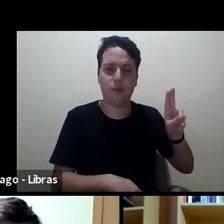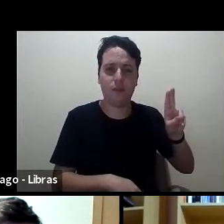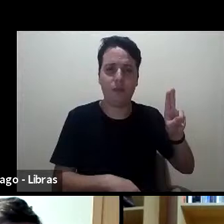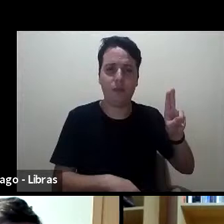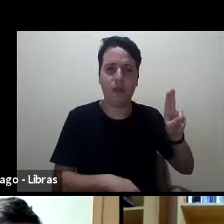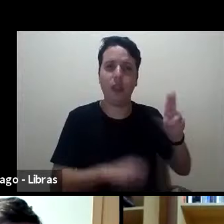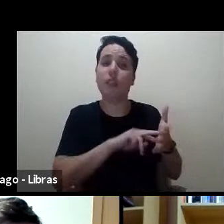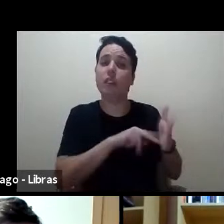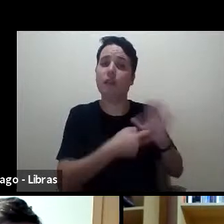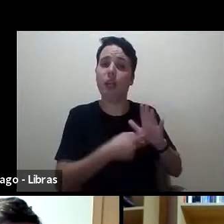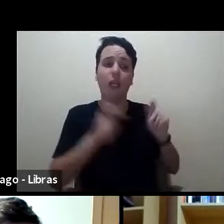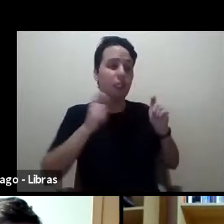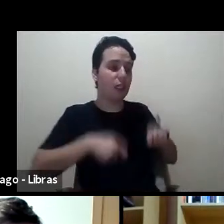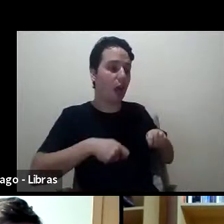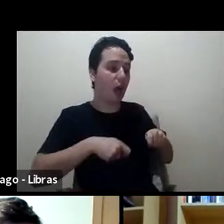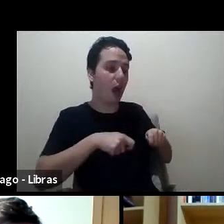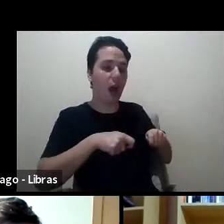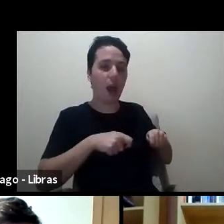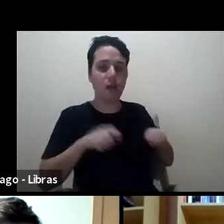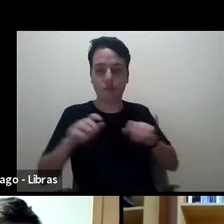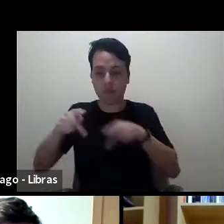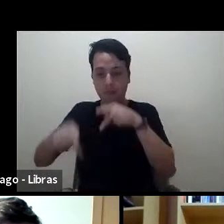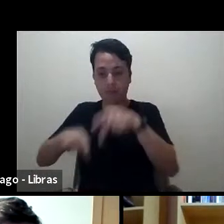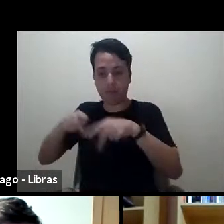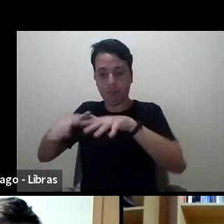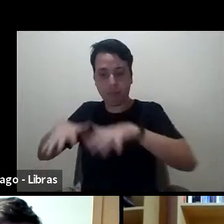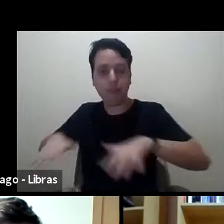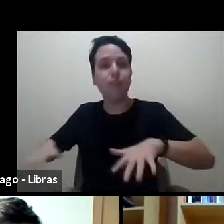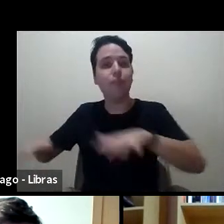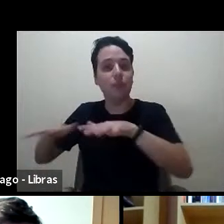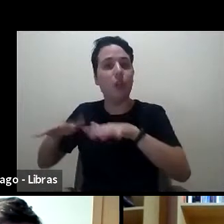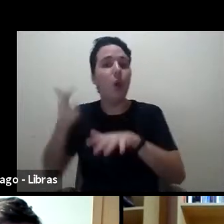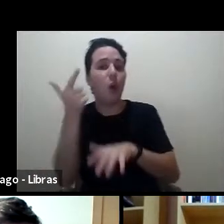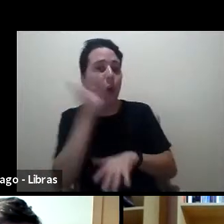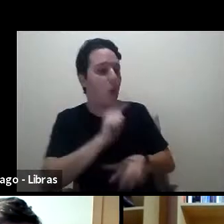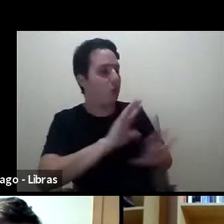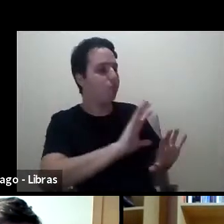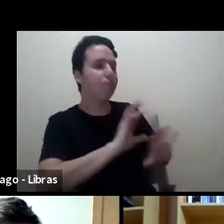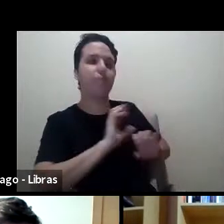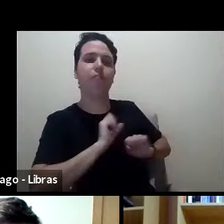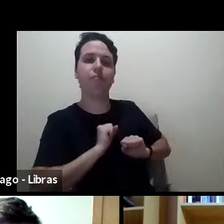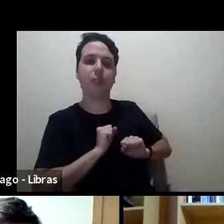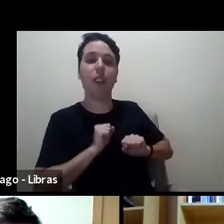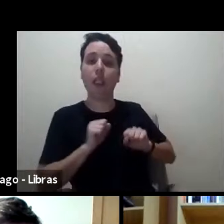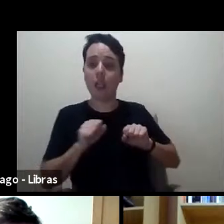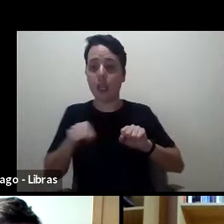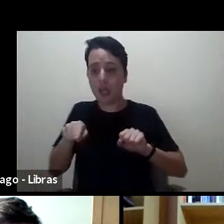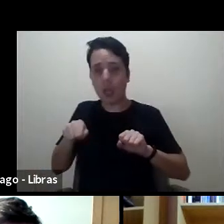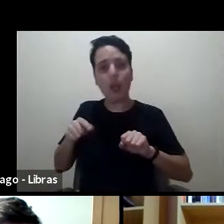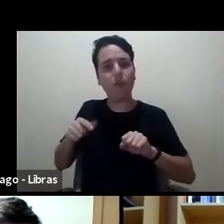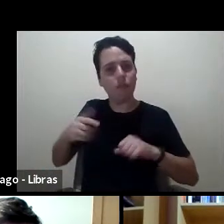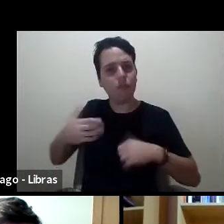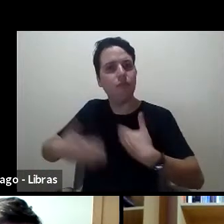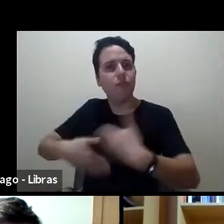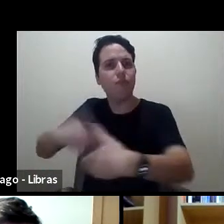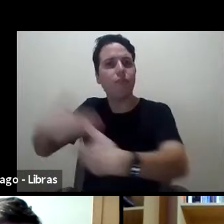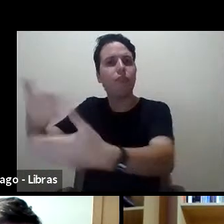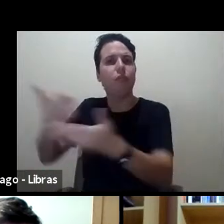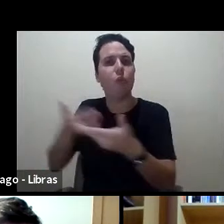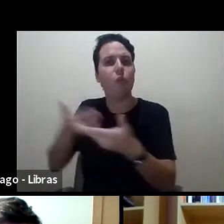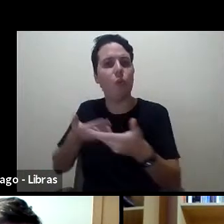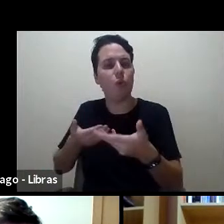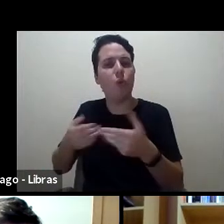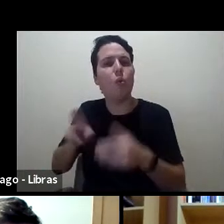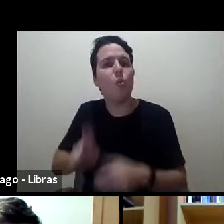acessíveis a um público e postos em circulação de uma maneira que seja mais